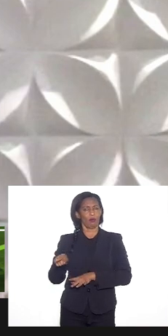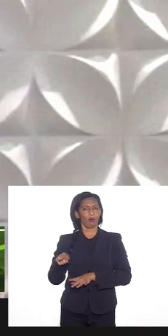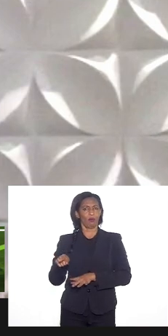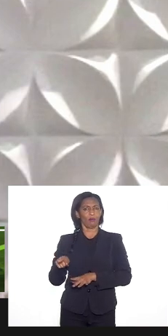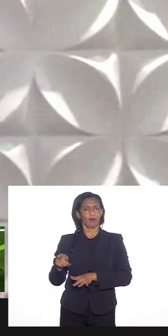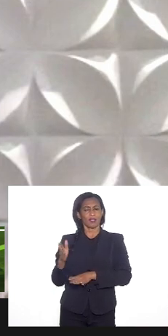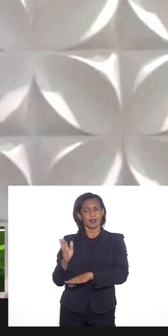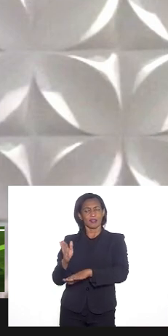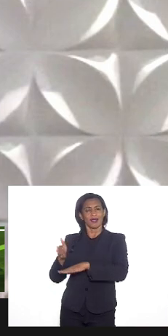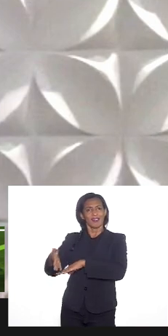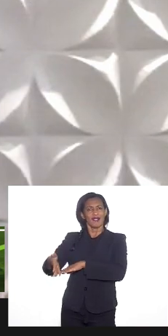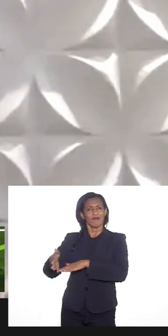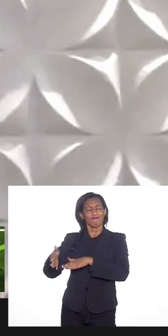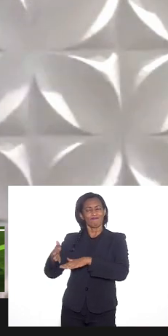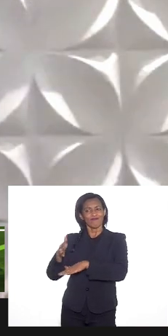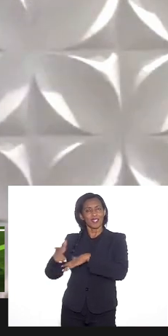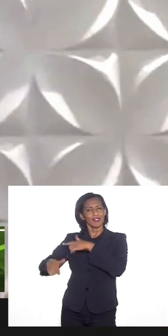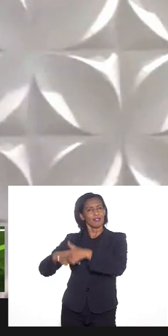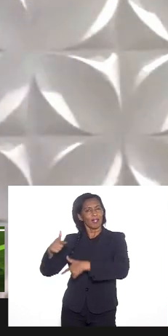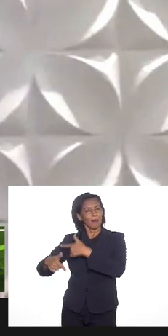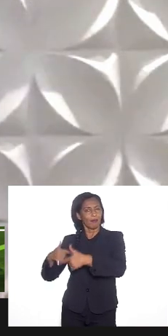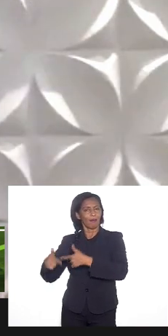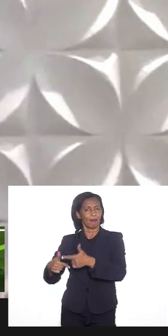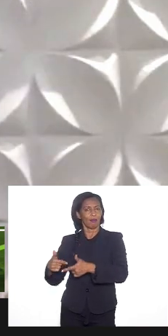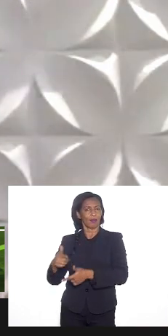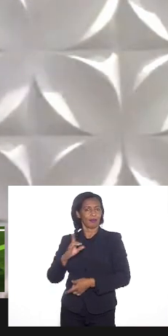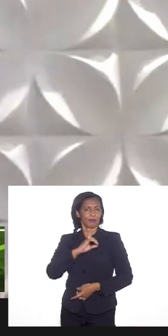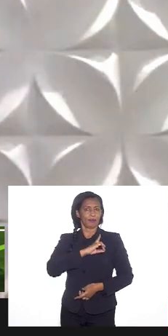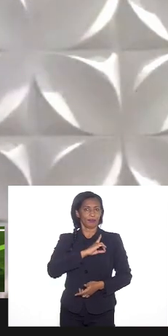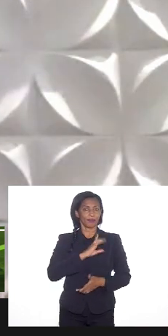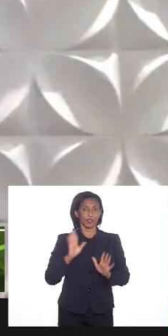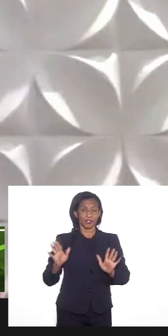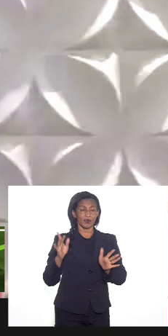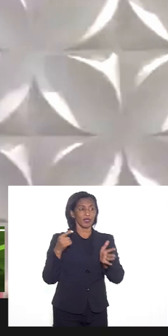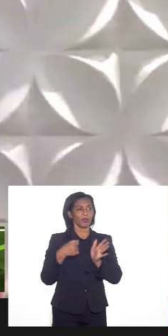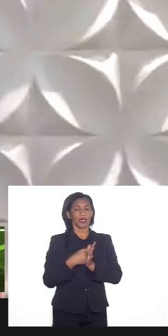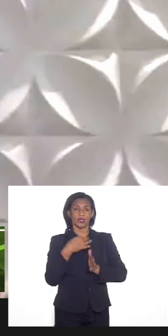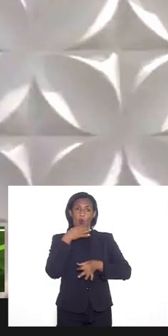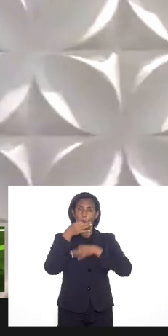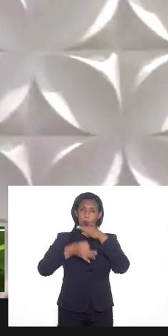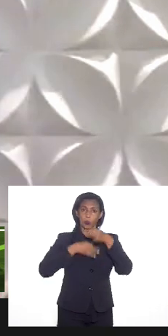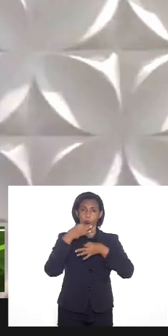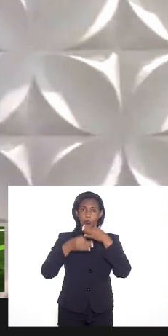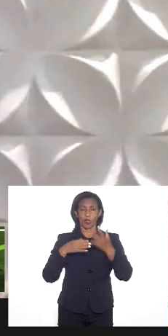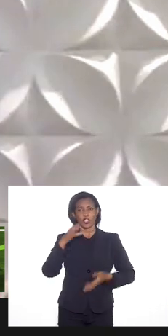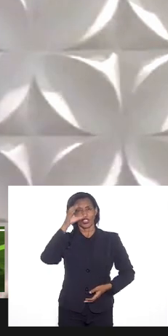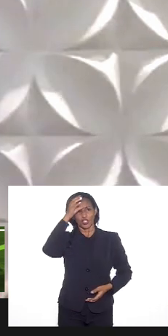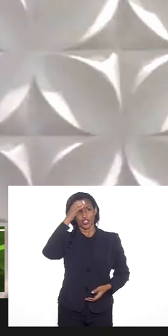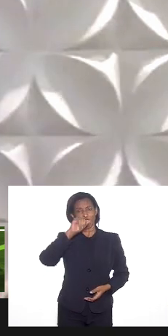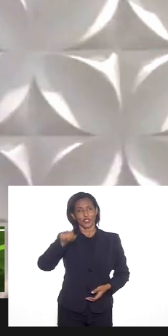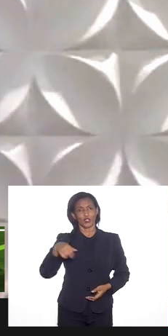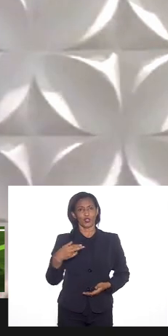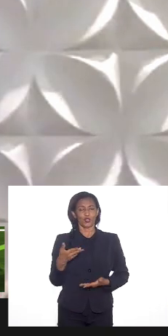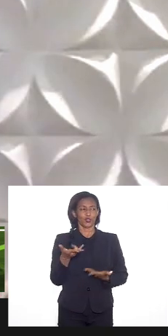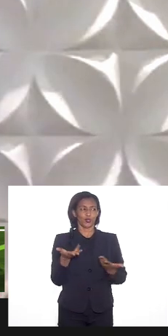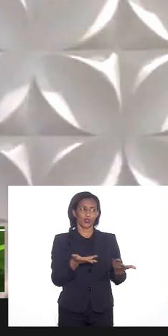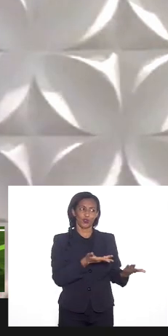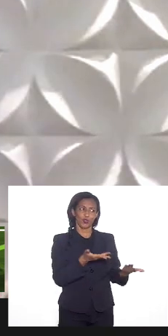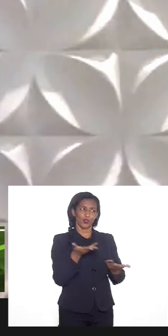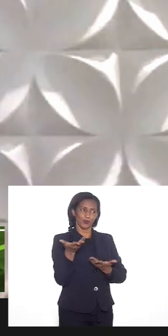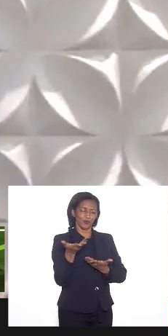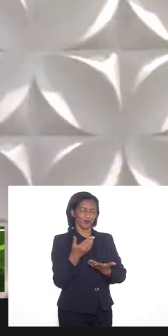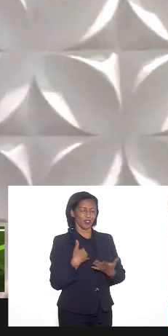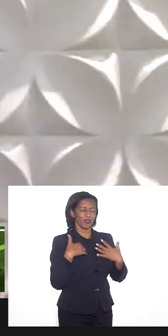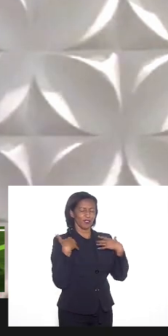da interiorização da Decrade então feitas essas brevíssimas considerações mas deputada Tia Ju hoje eu vou ser mais